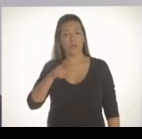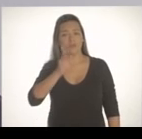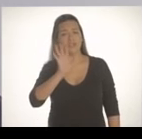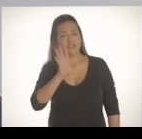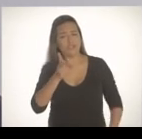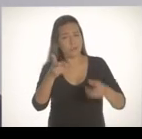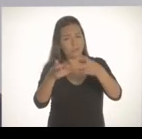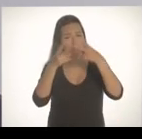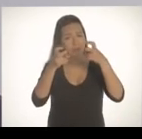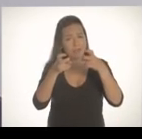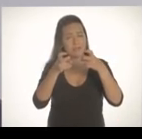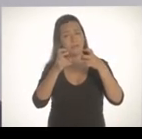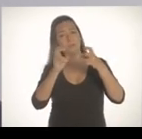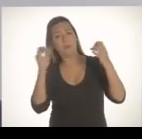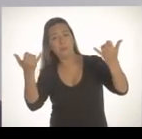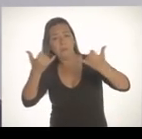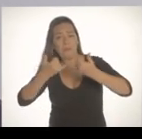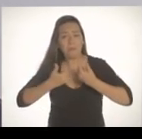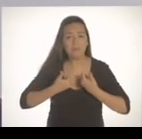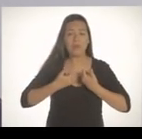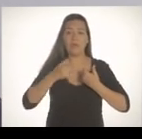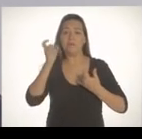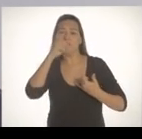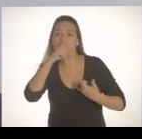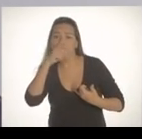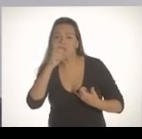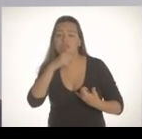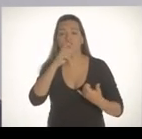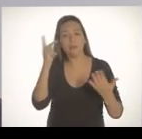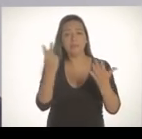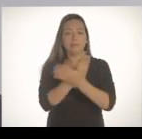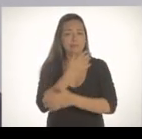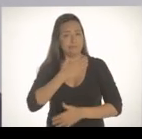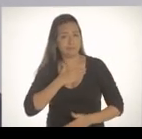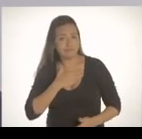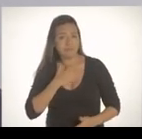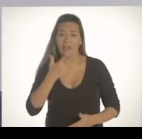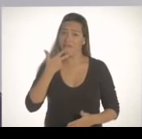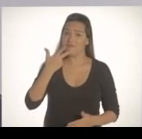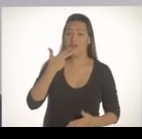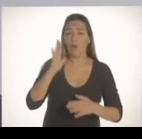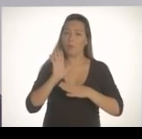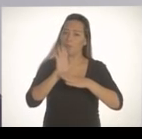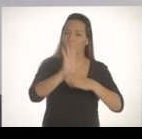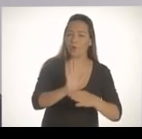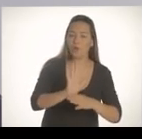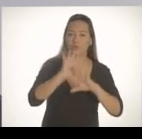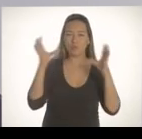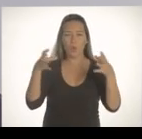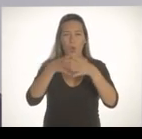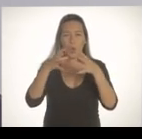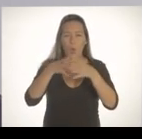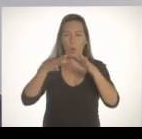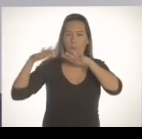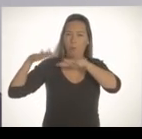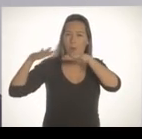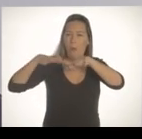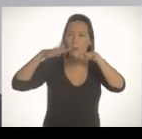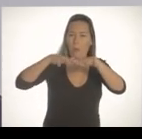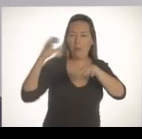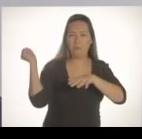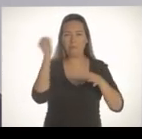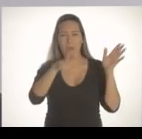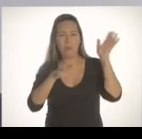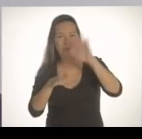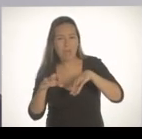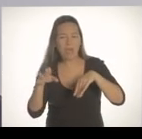Você já deve ter recebido uma série de barbaridades, mentiras, de calúnias a meu respeito. Dizem, por exemplo, que eu defendo os black blocs. Não,